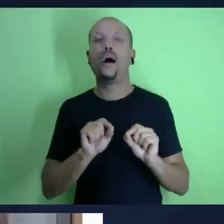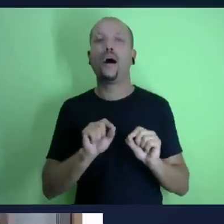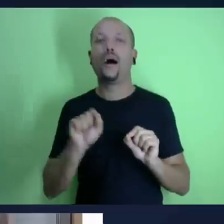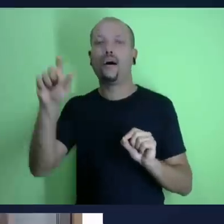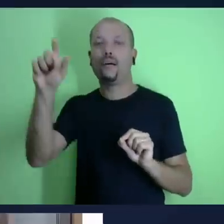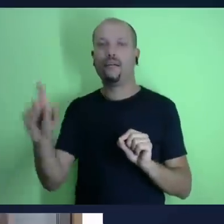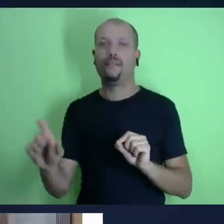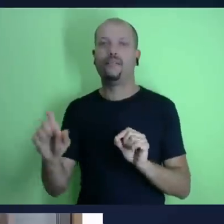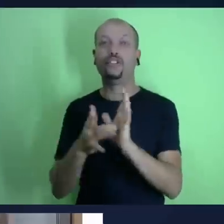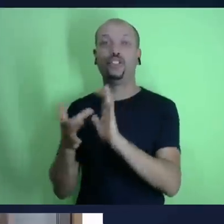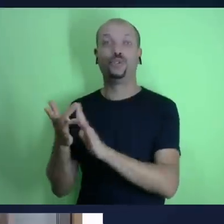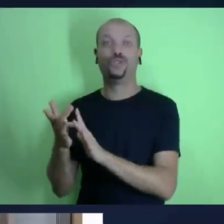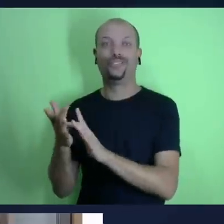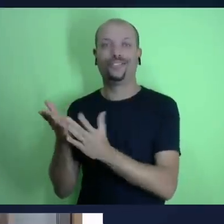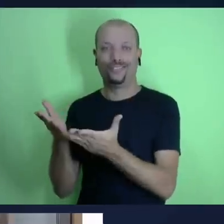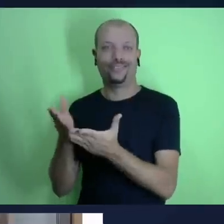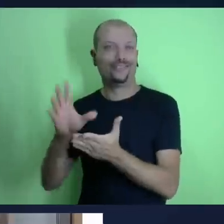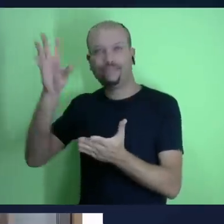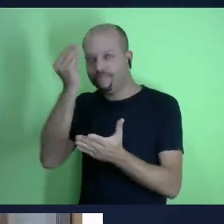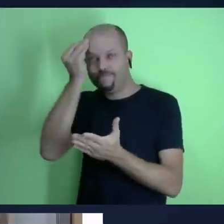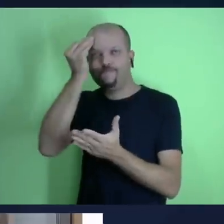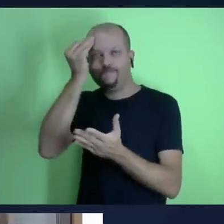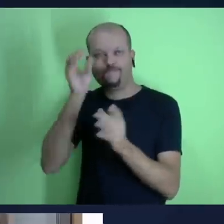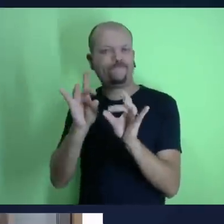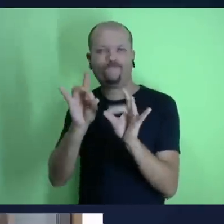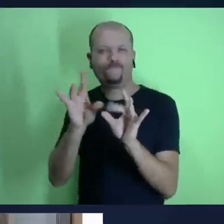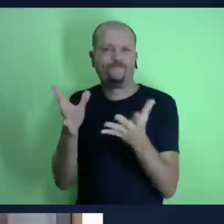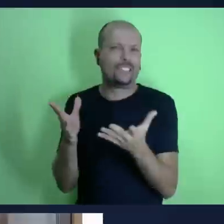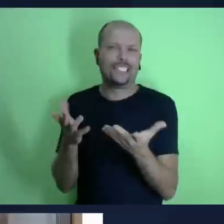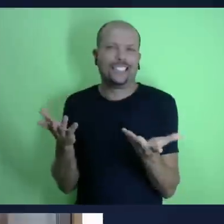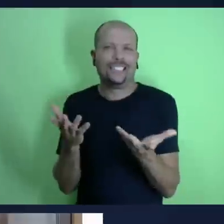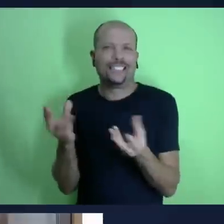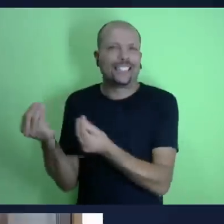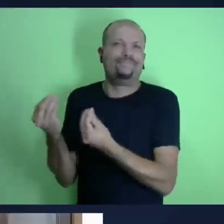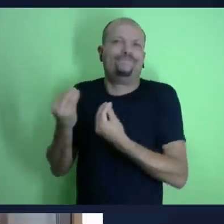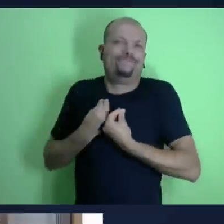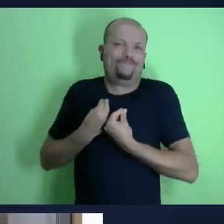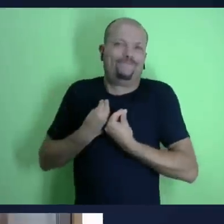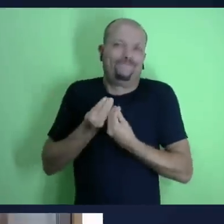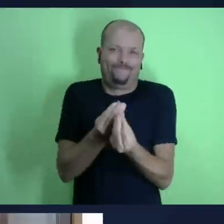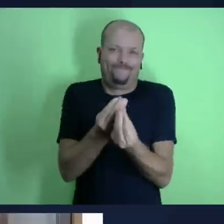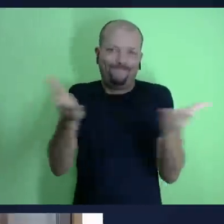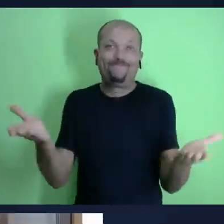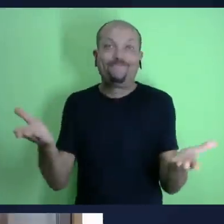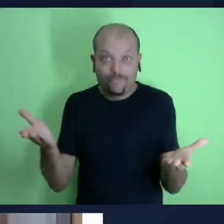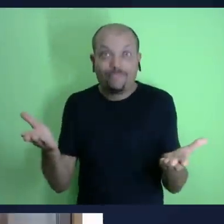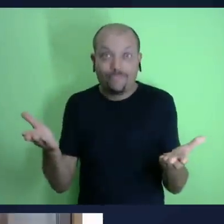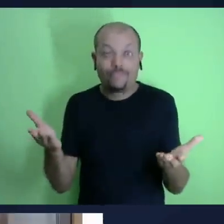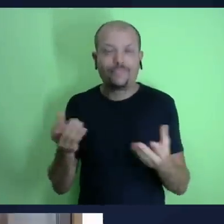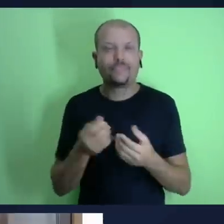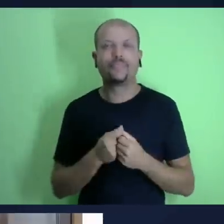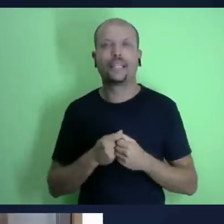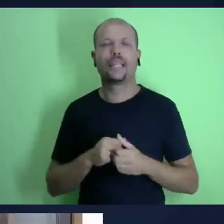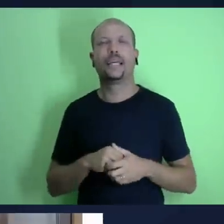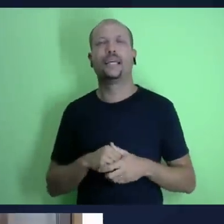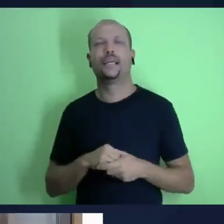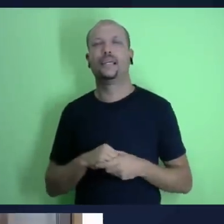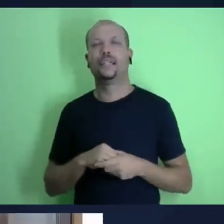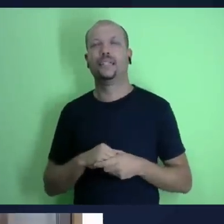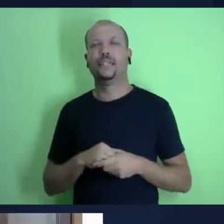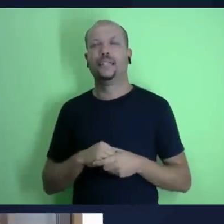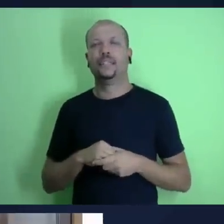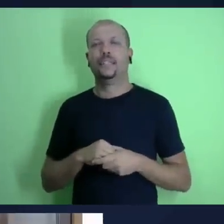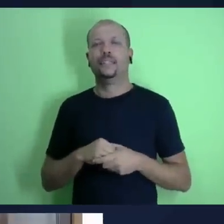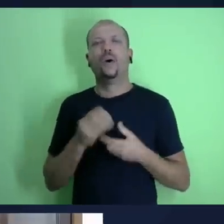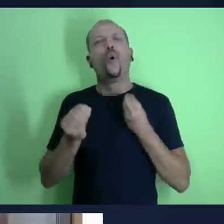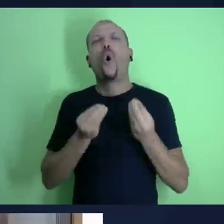cristo tendo sido dado a nós e quando vai ele diz que vai para que o espírito venha